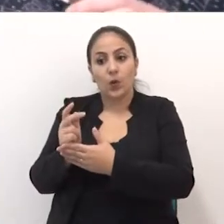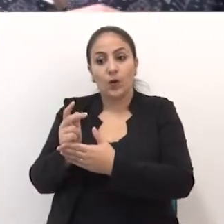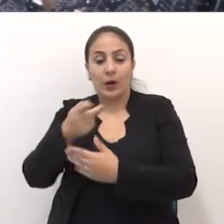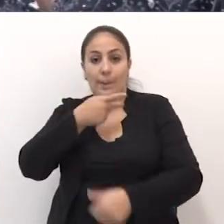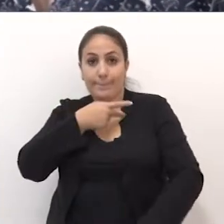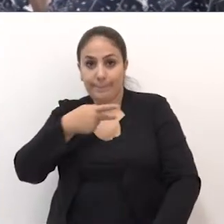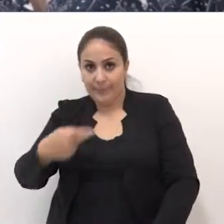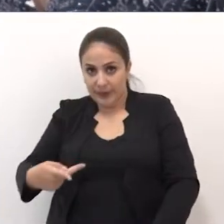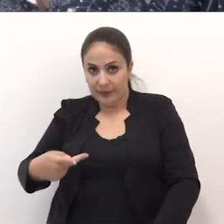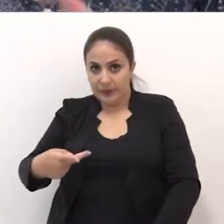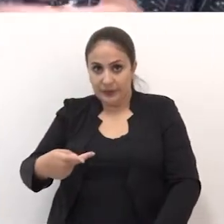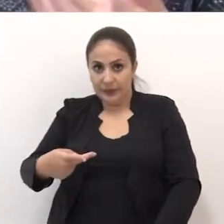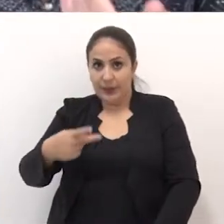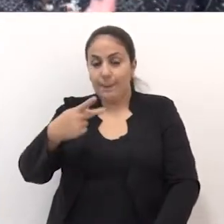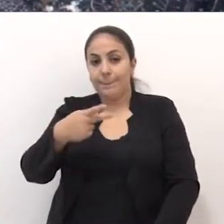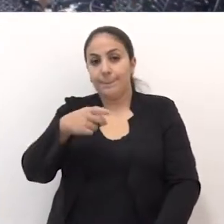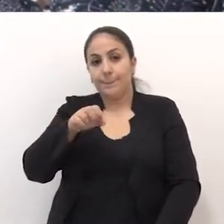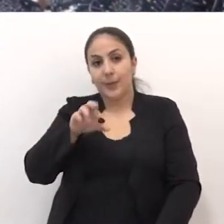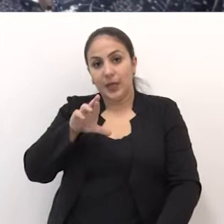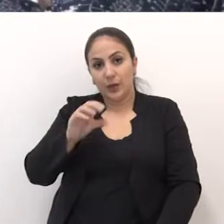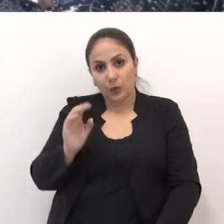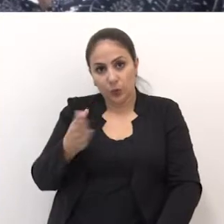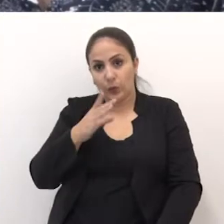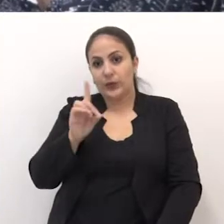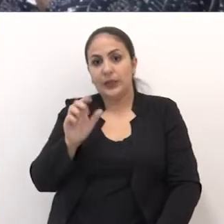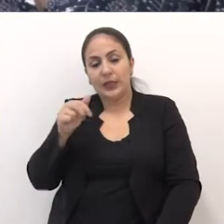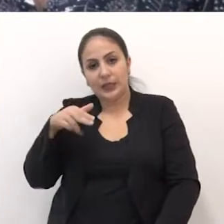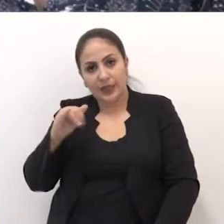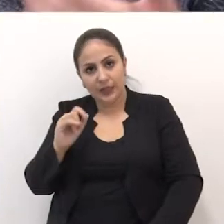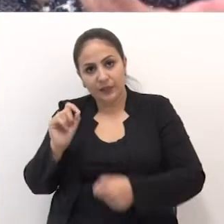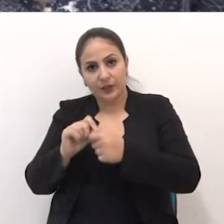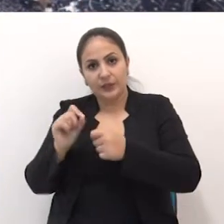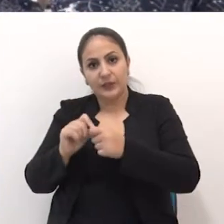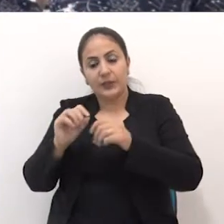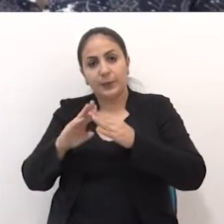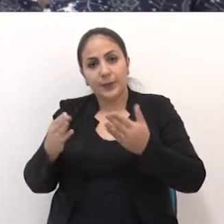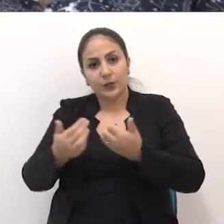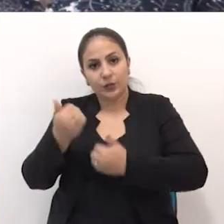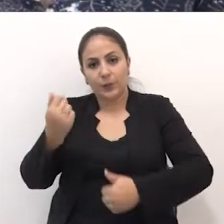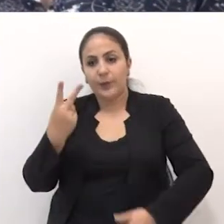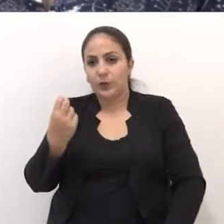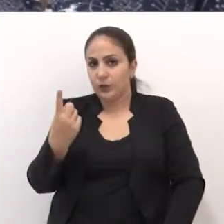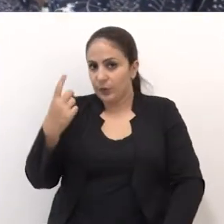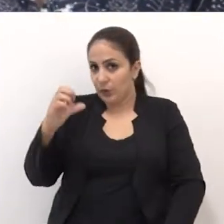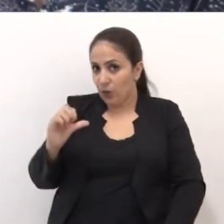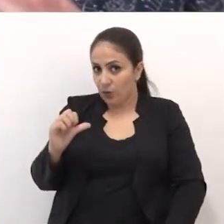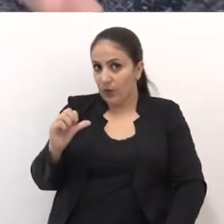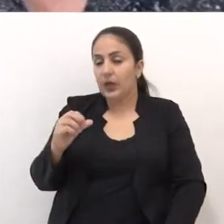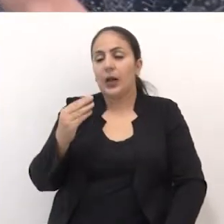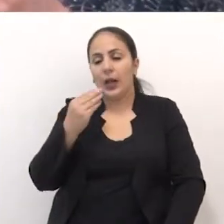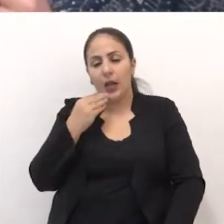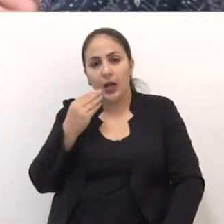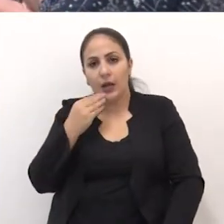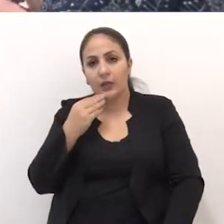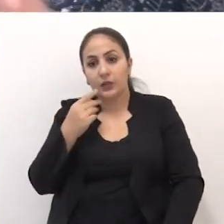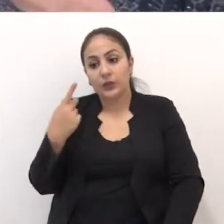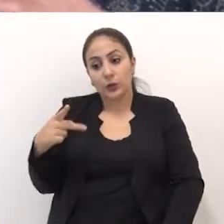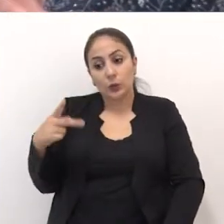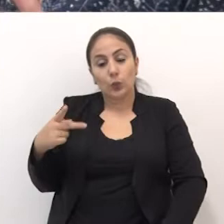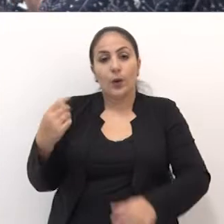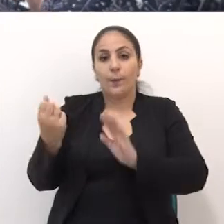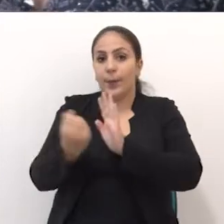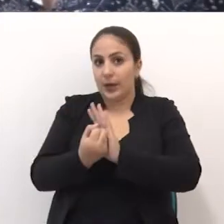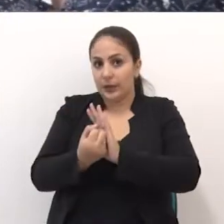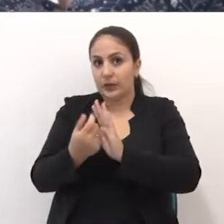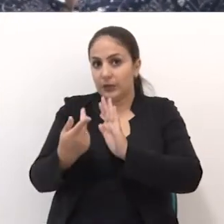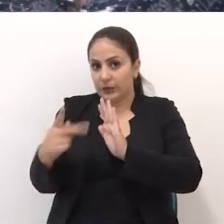presidente Pedro Danelli vinha fazendo à frente da mesa diretora, então, agora para 2019, claro, deixando a sua marca, a